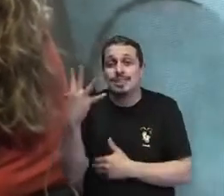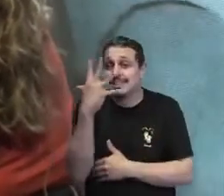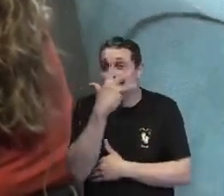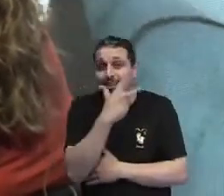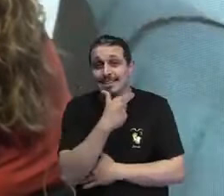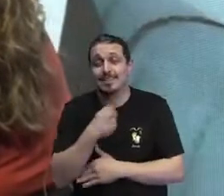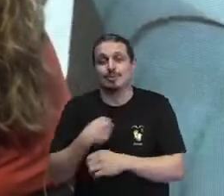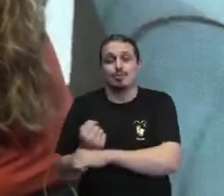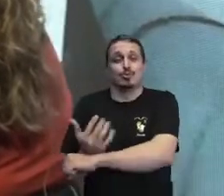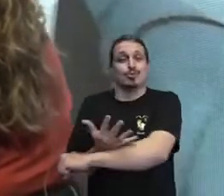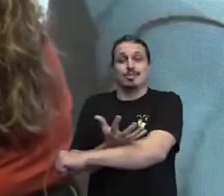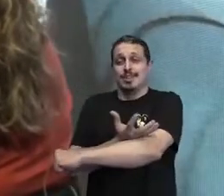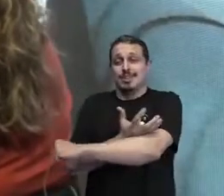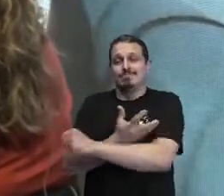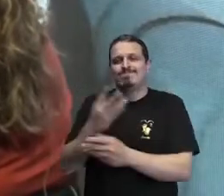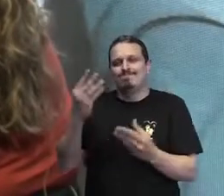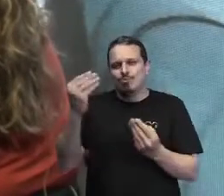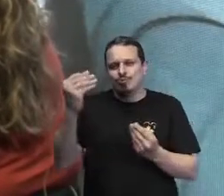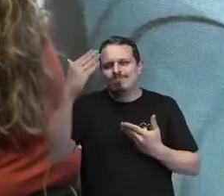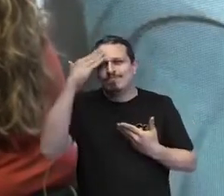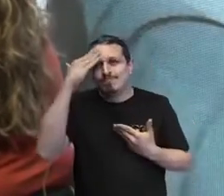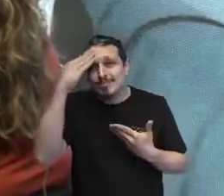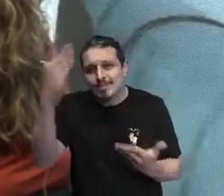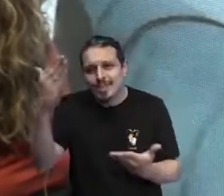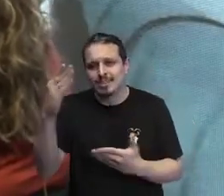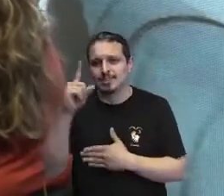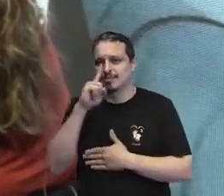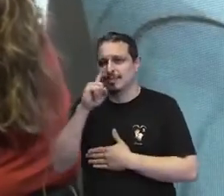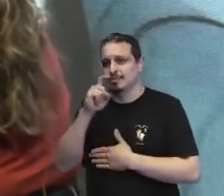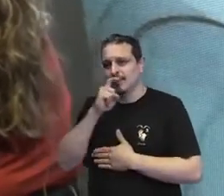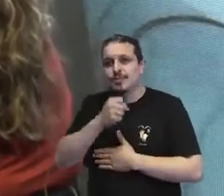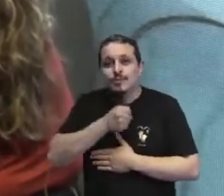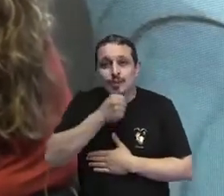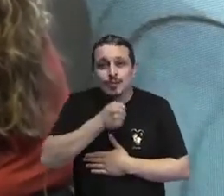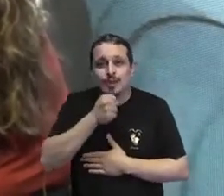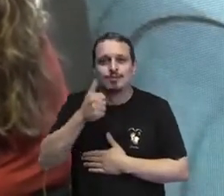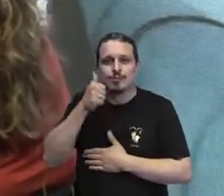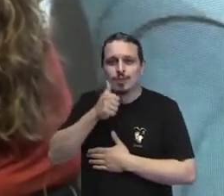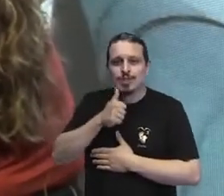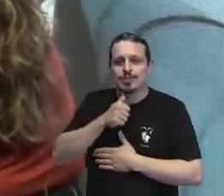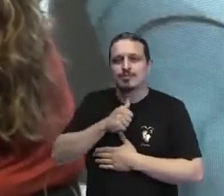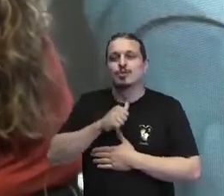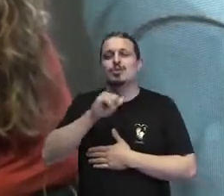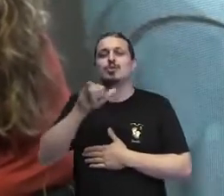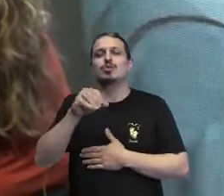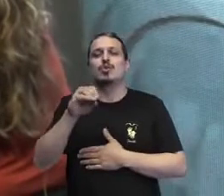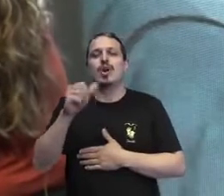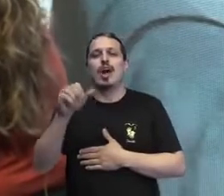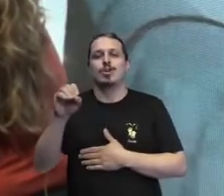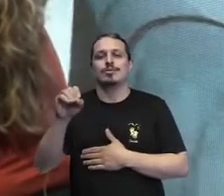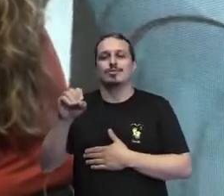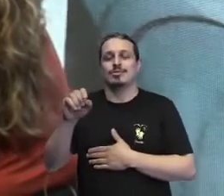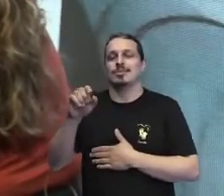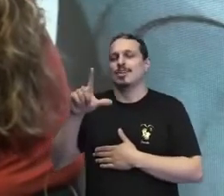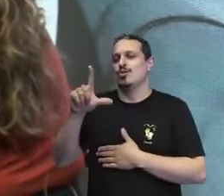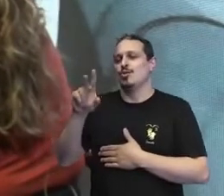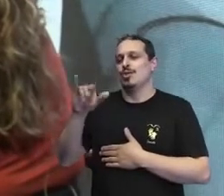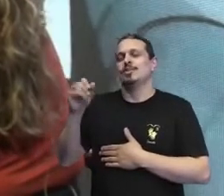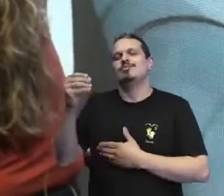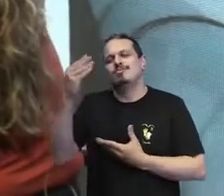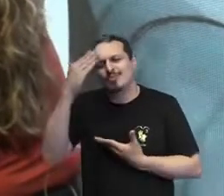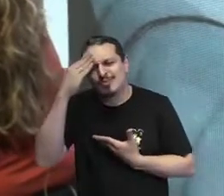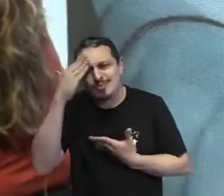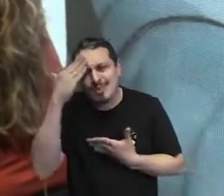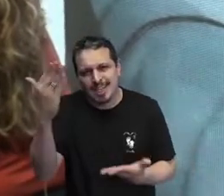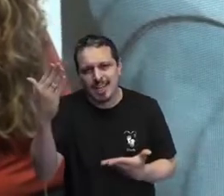Muito obrigada ao meu pai, minha mãe, minha avó. Ao José, meu amigo, a Lu. Muito obrigada mesmo pela homenagem. Não